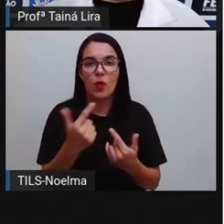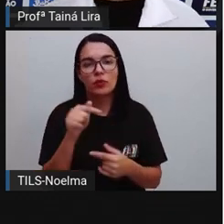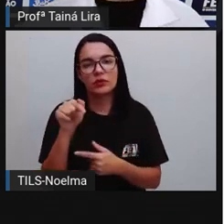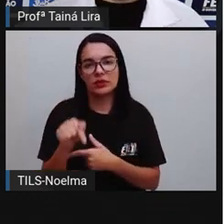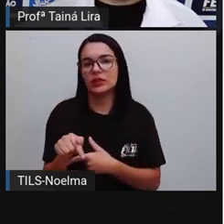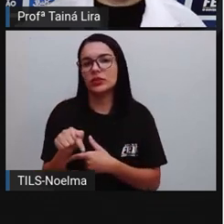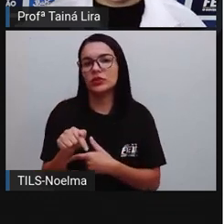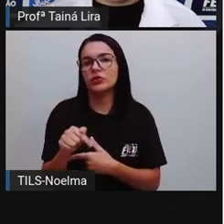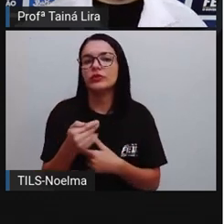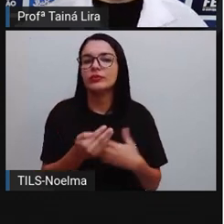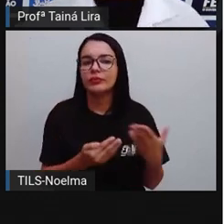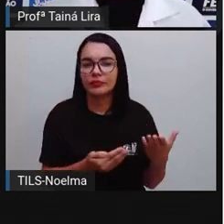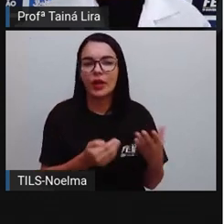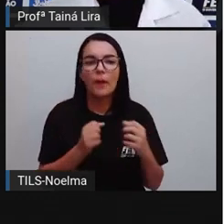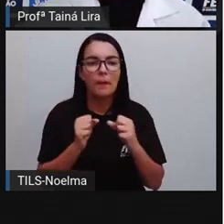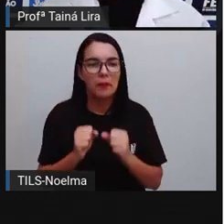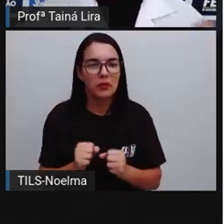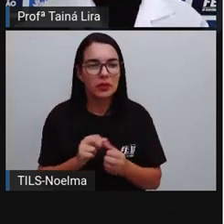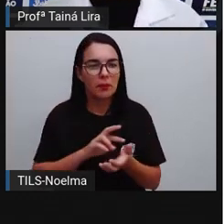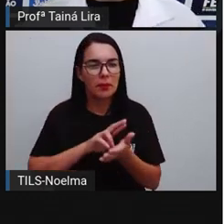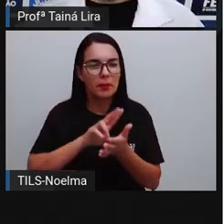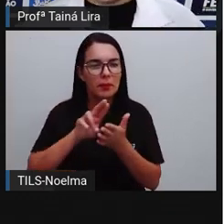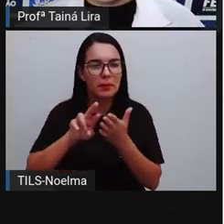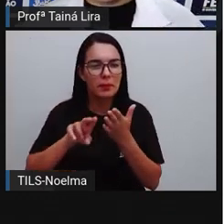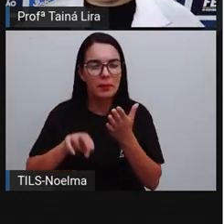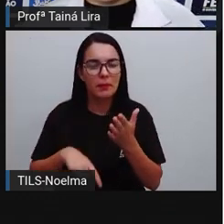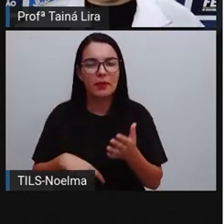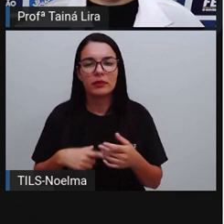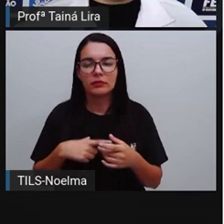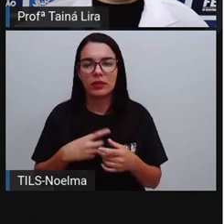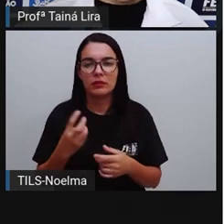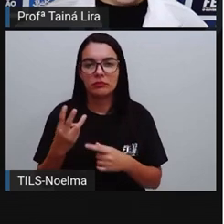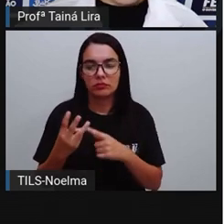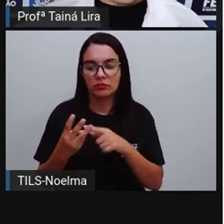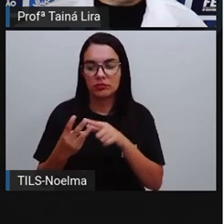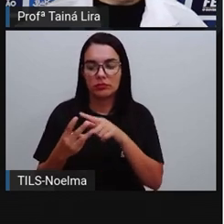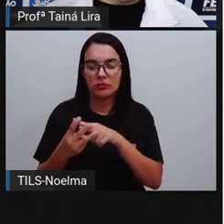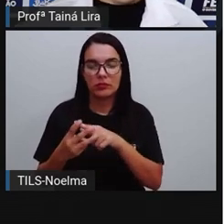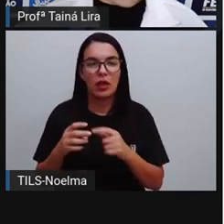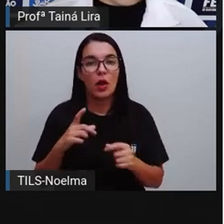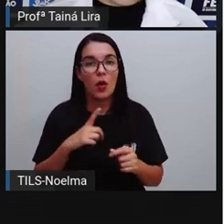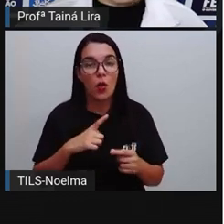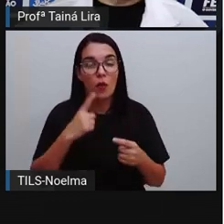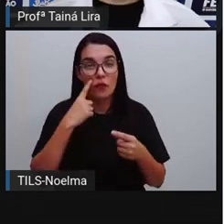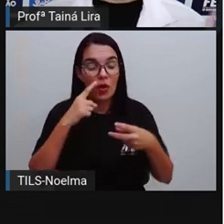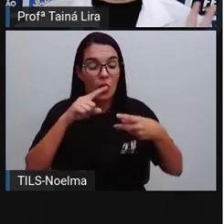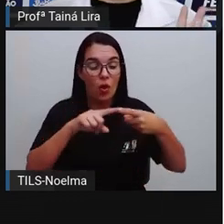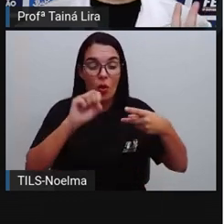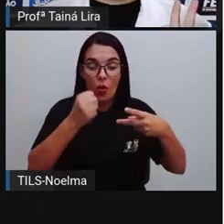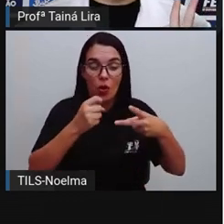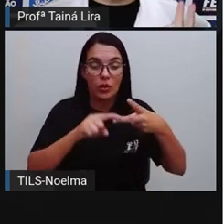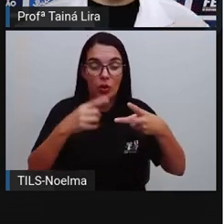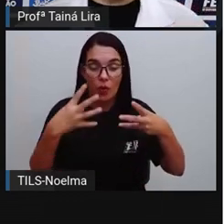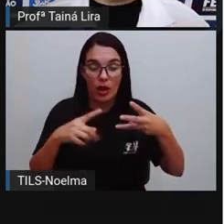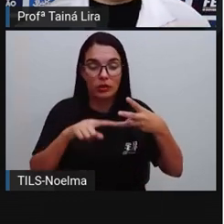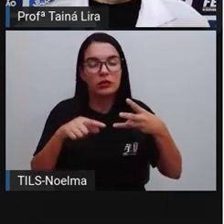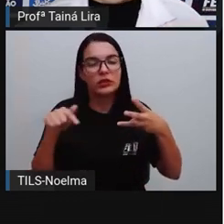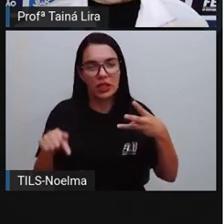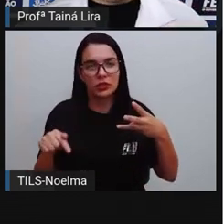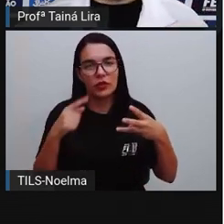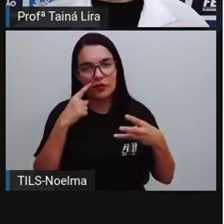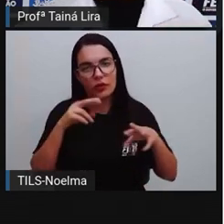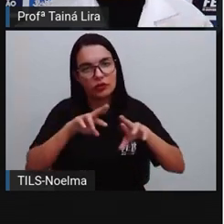E fizemos isso aí, na verdade, em três situações diferentes, né? Com o 8, o 4 e com o